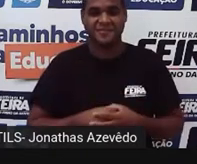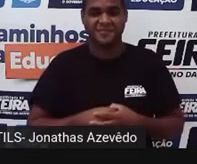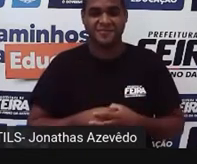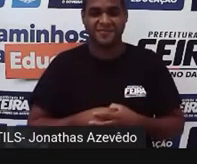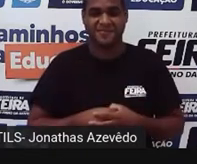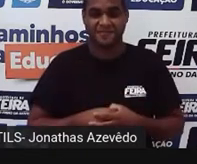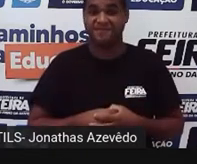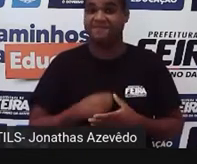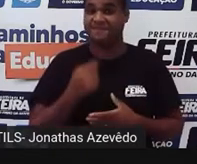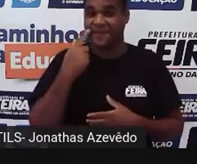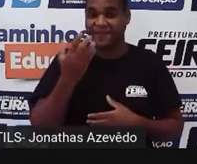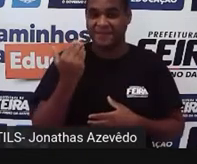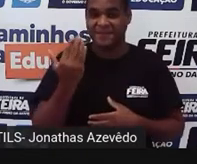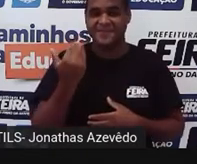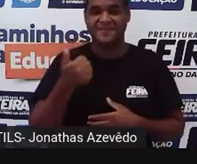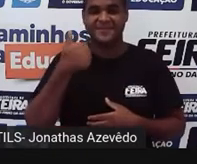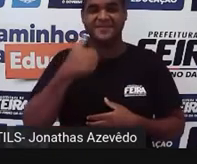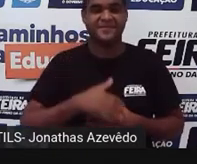Então, vamos lá.